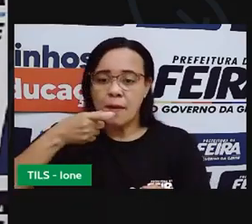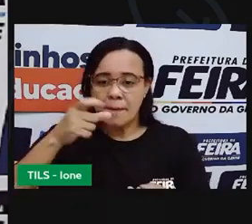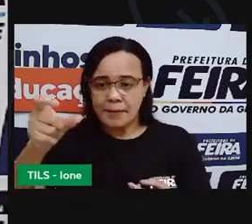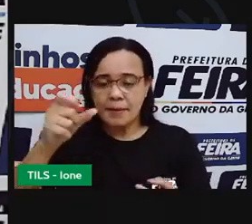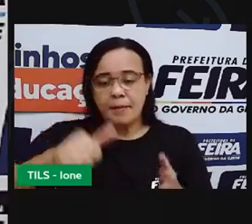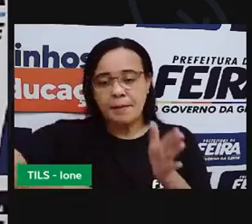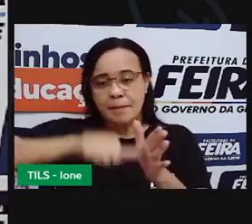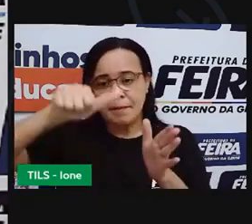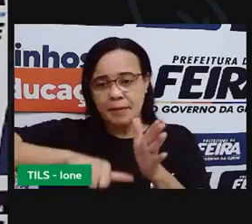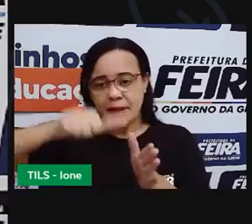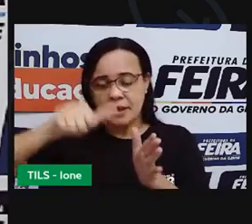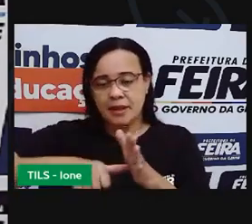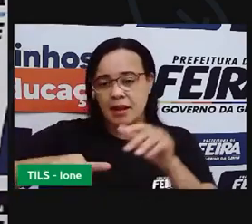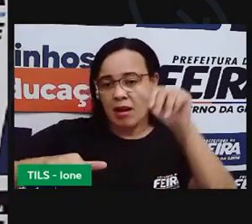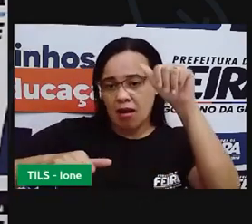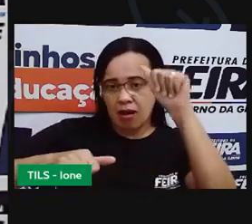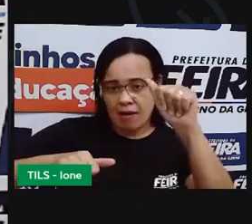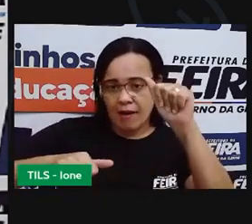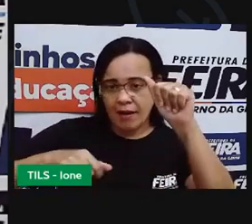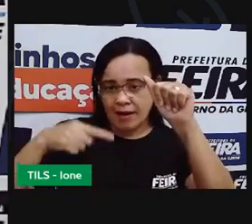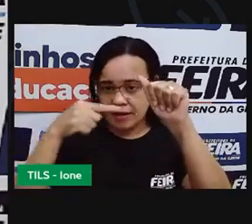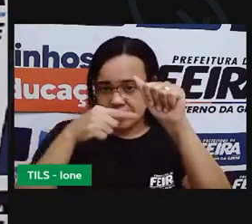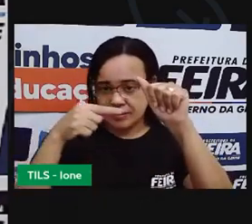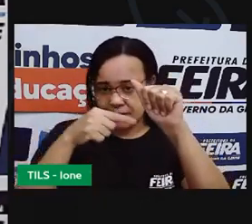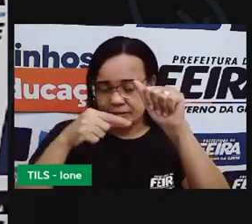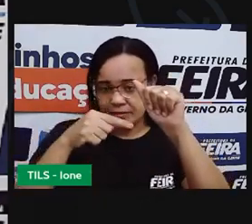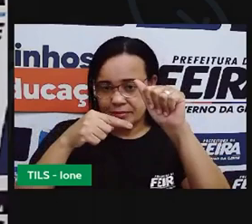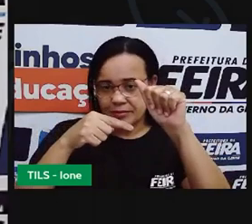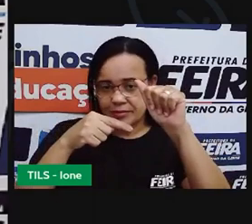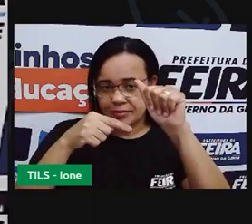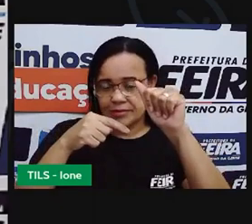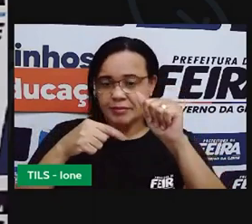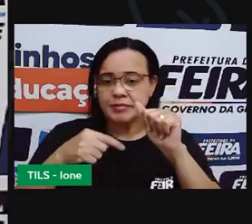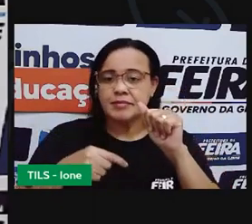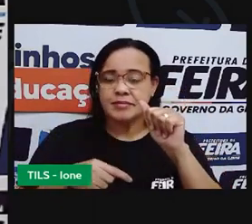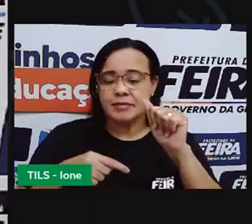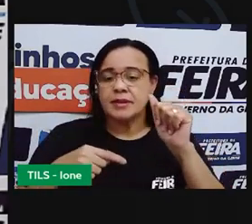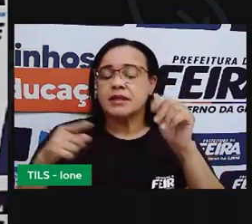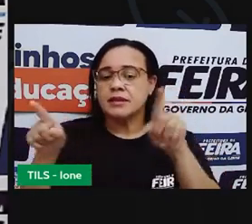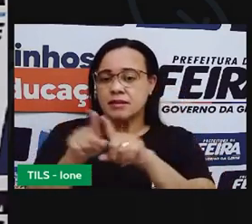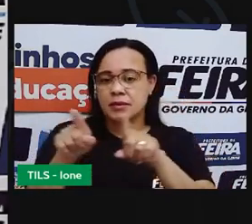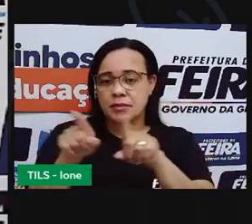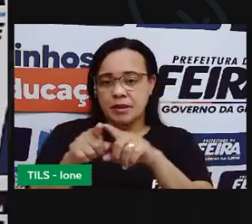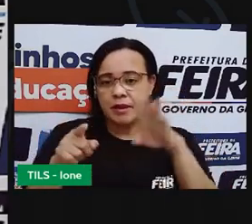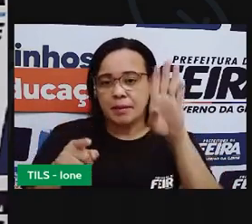alfabeto A letra A E a letra B